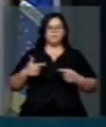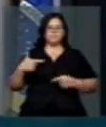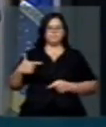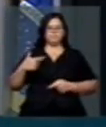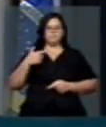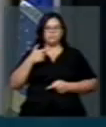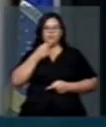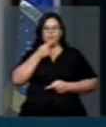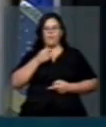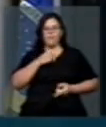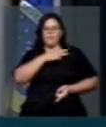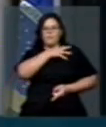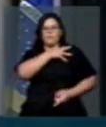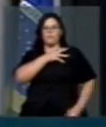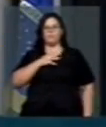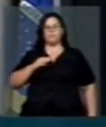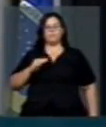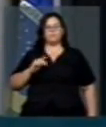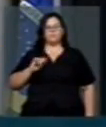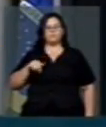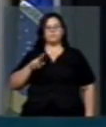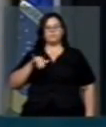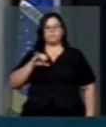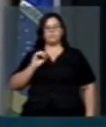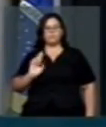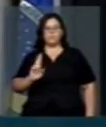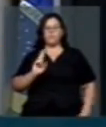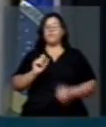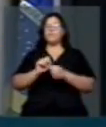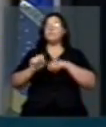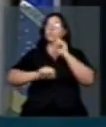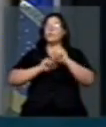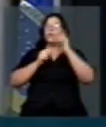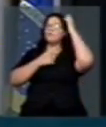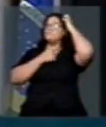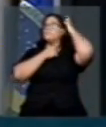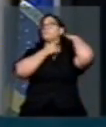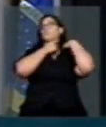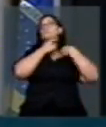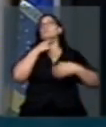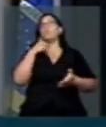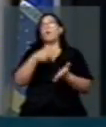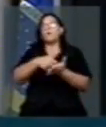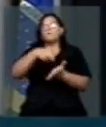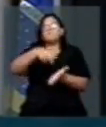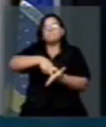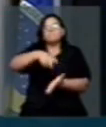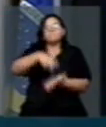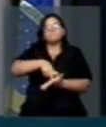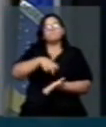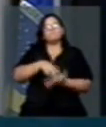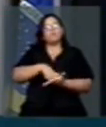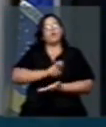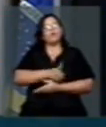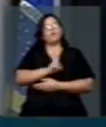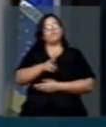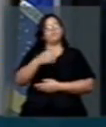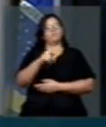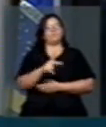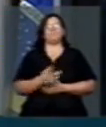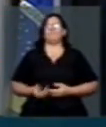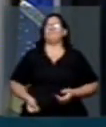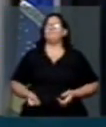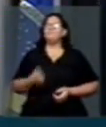Júnior, sem antes fazer engolir o próprio escroto, mediante tortura, prosseguindo a sua missão. Mas,